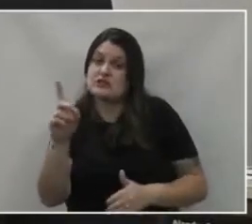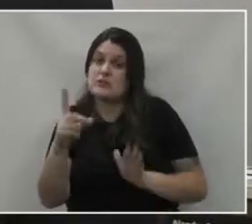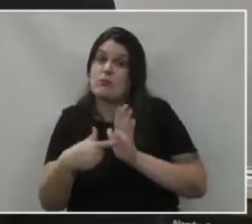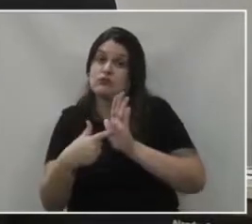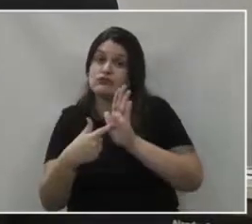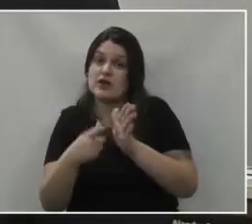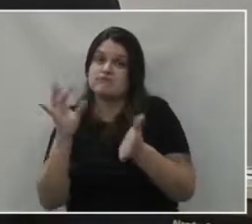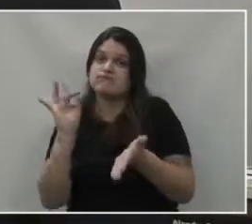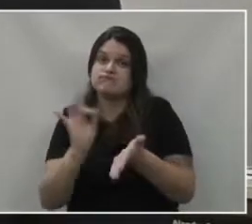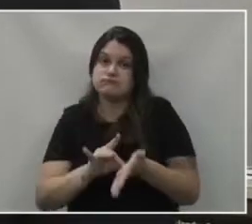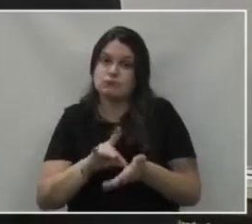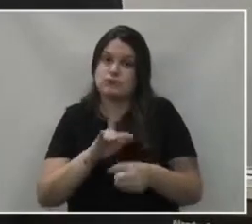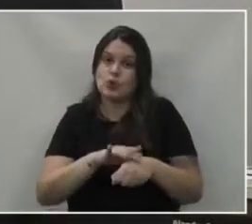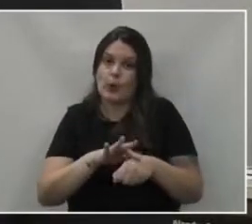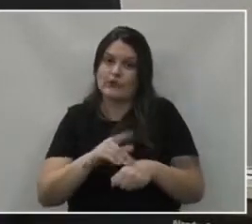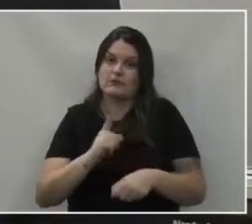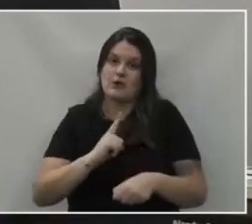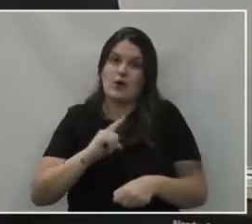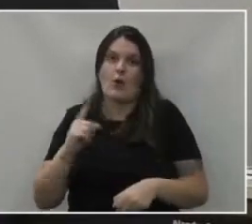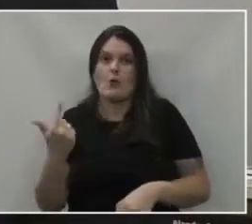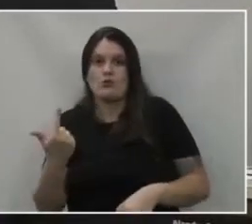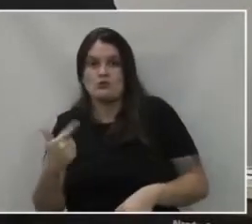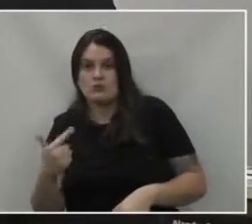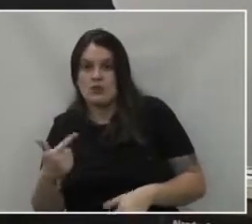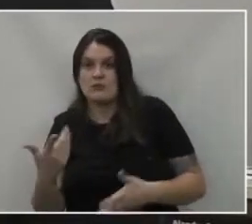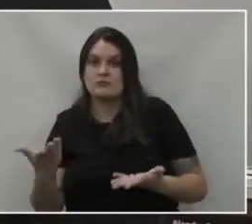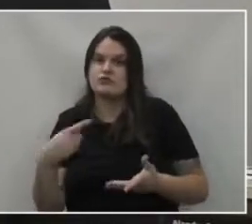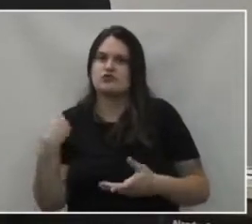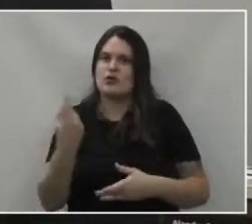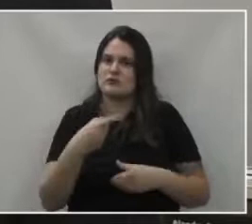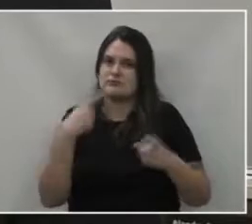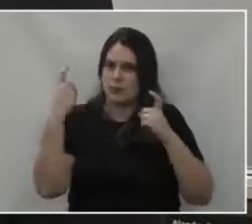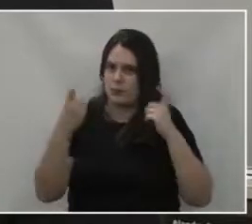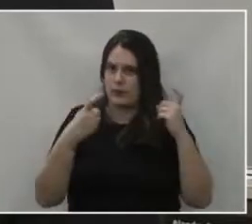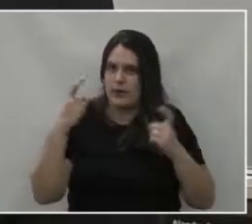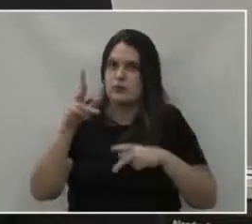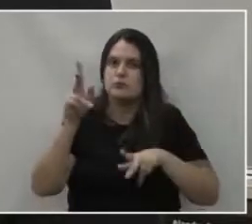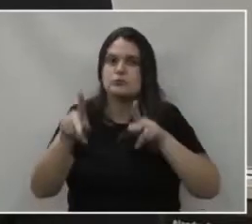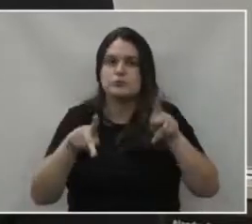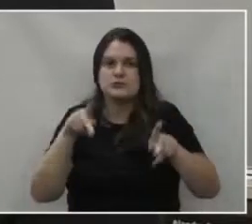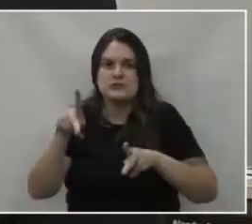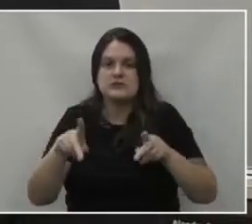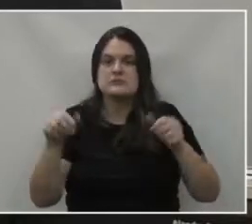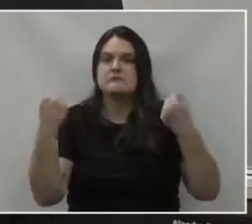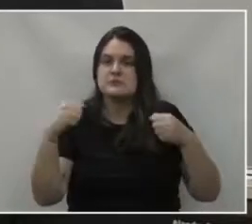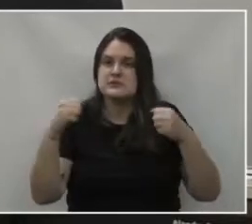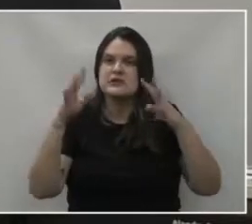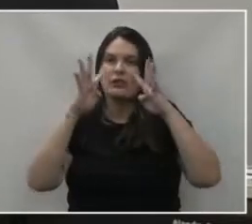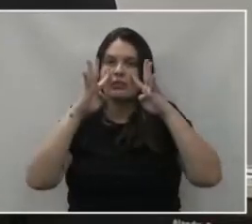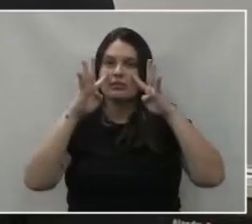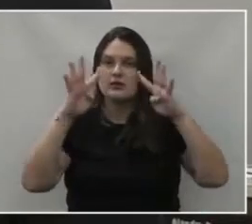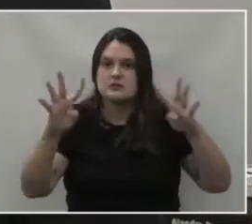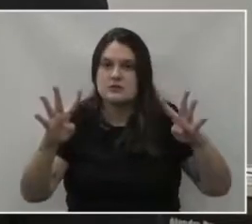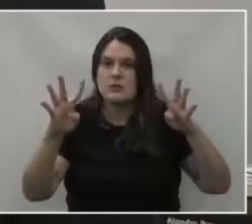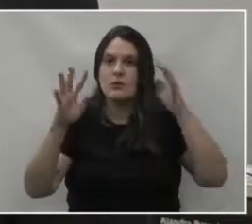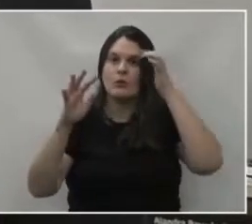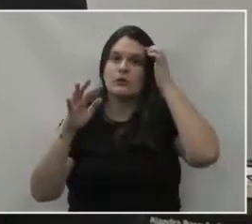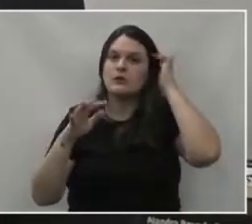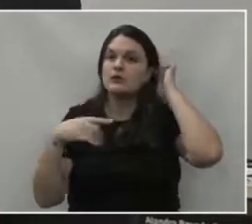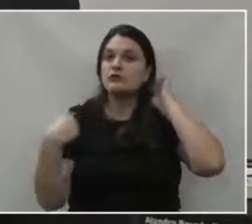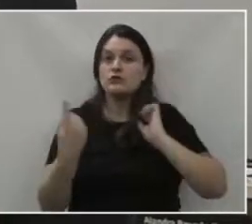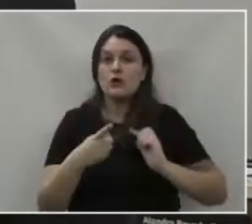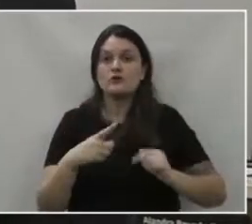a confirmação então é uma preocupação muito grande, a população deve ficar atenta nesse momento